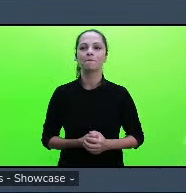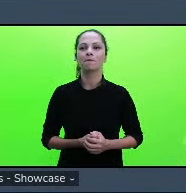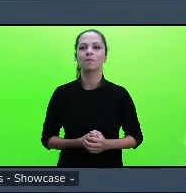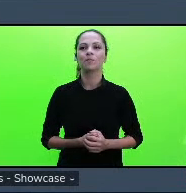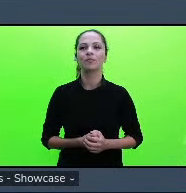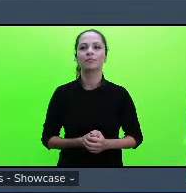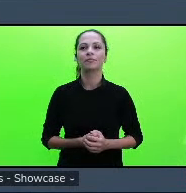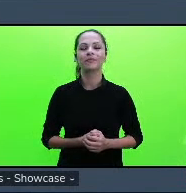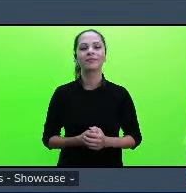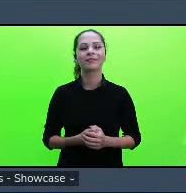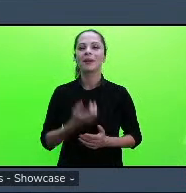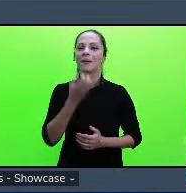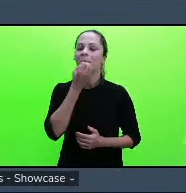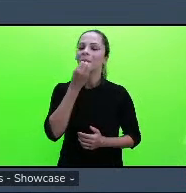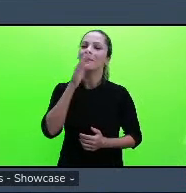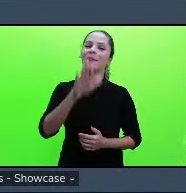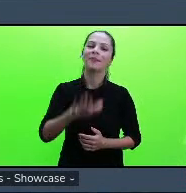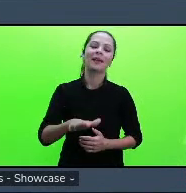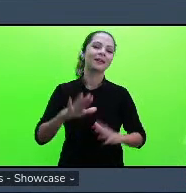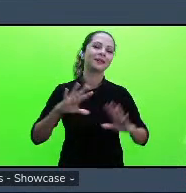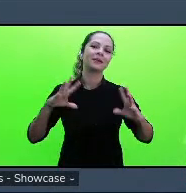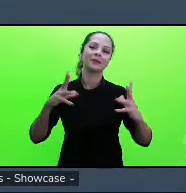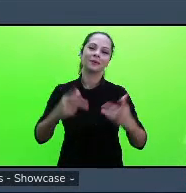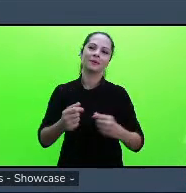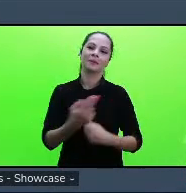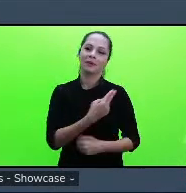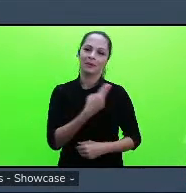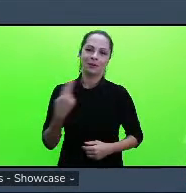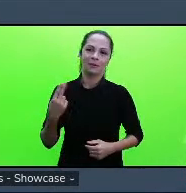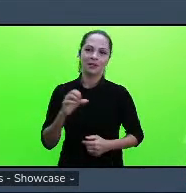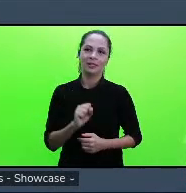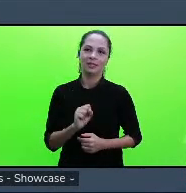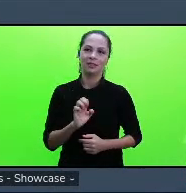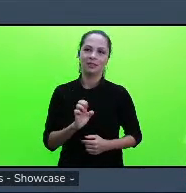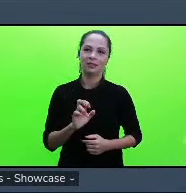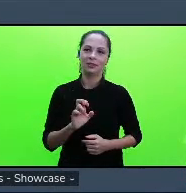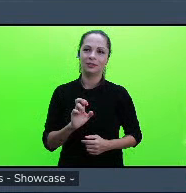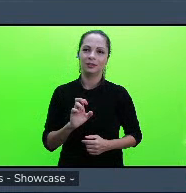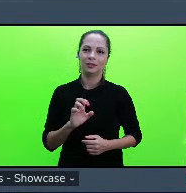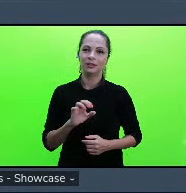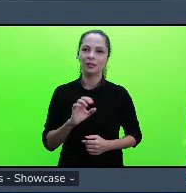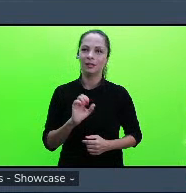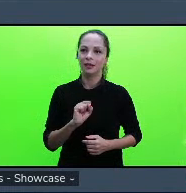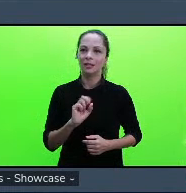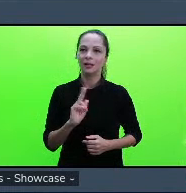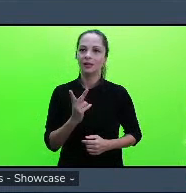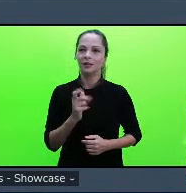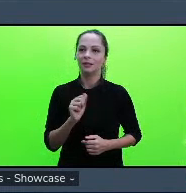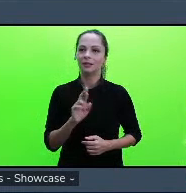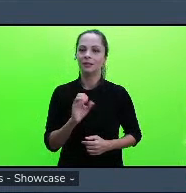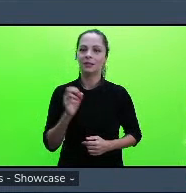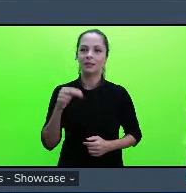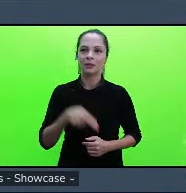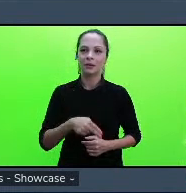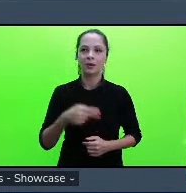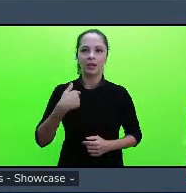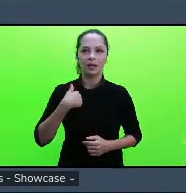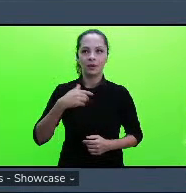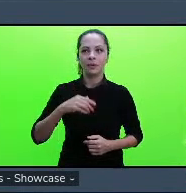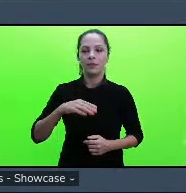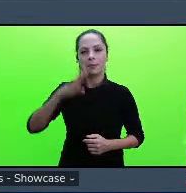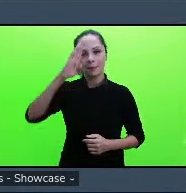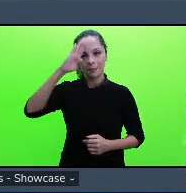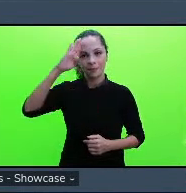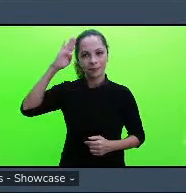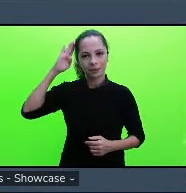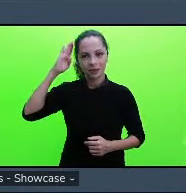boa tarde a todos meu nome é Sharon eu sou docente do curso de bacharelado em gestão ambiental e é graça